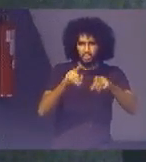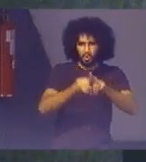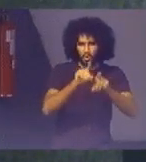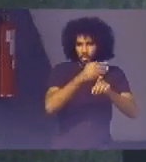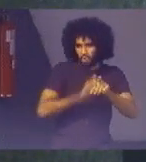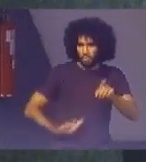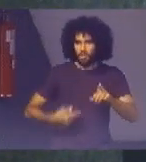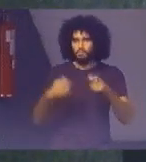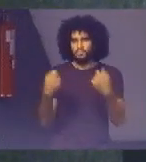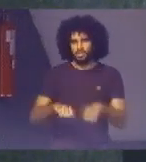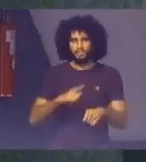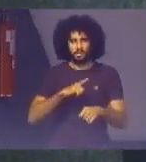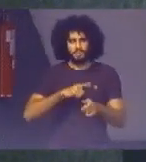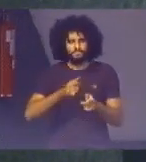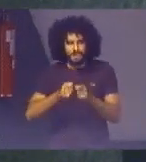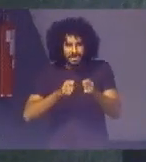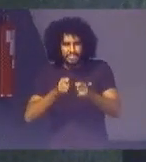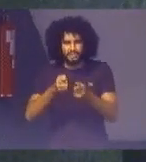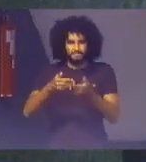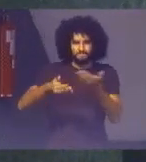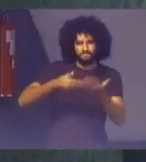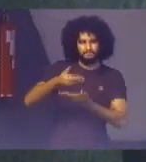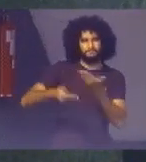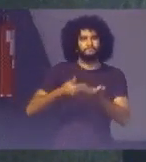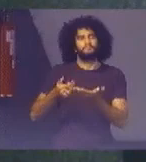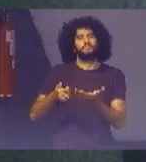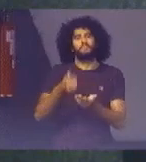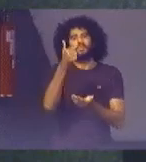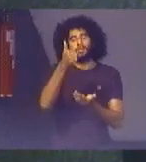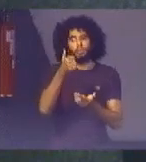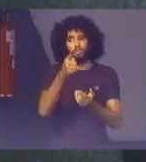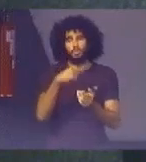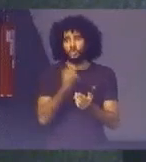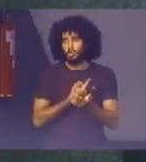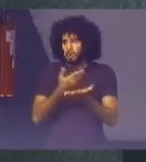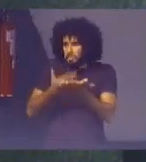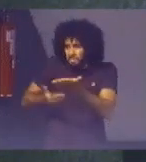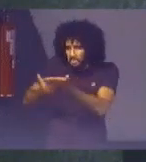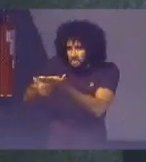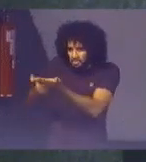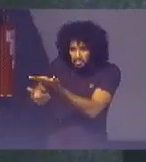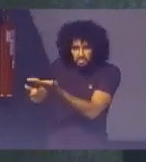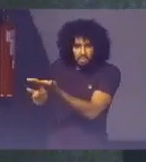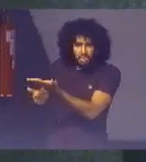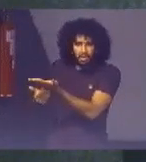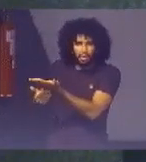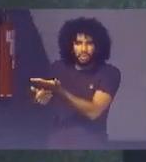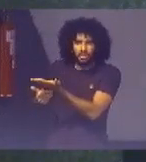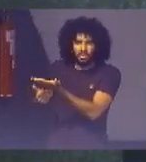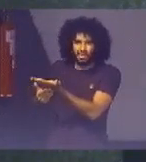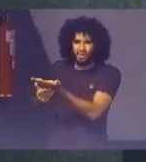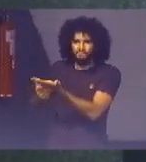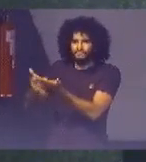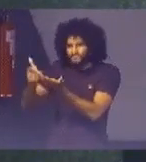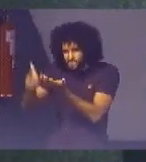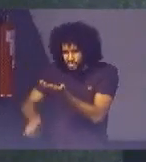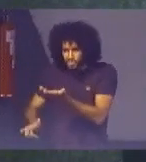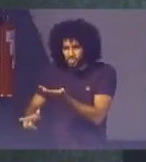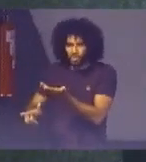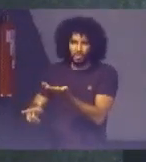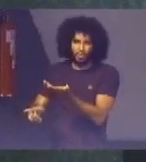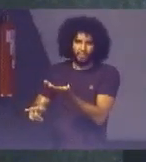articulação Para que A gente Não perca Mais Mais esse bonde Mais esse trem